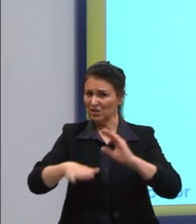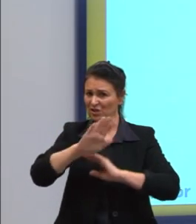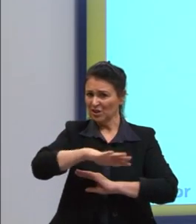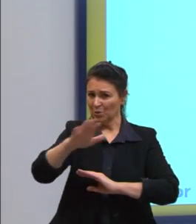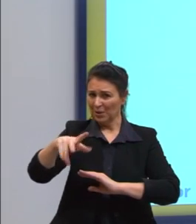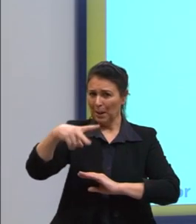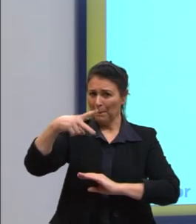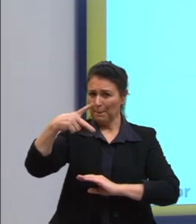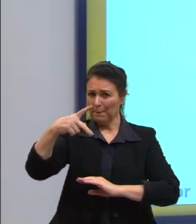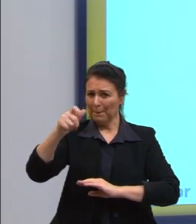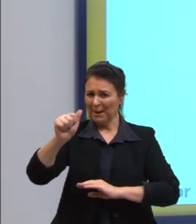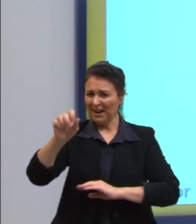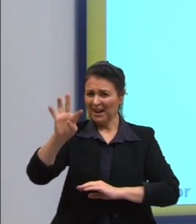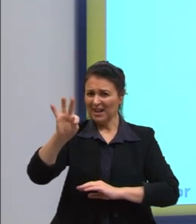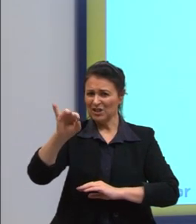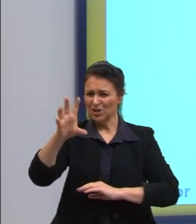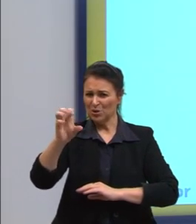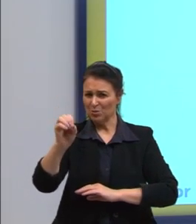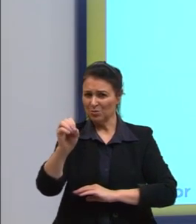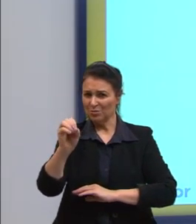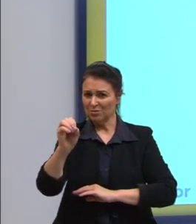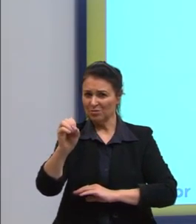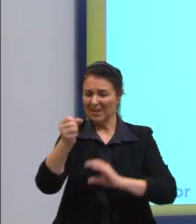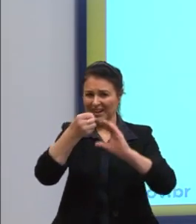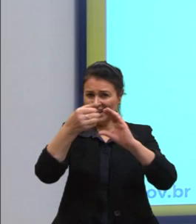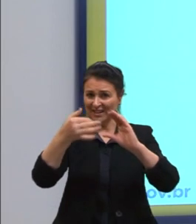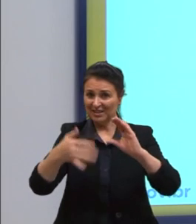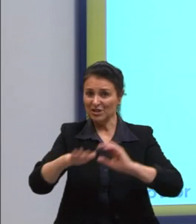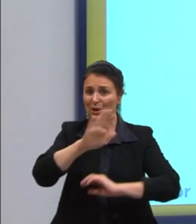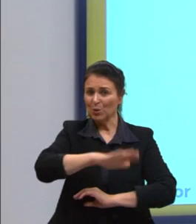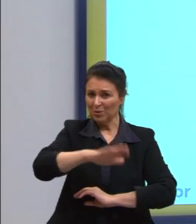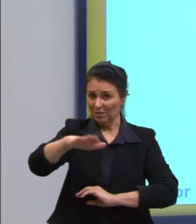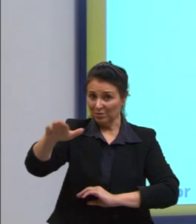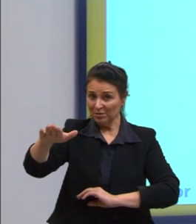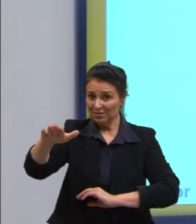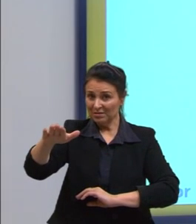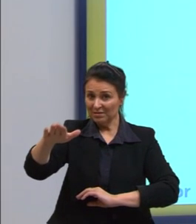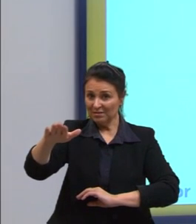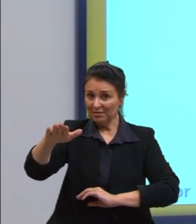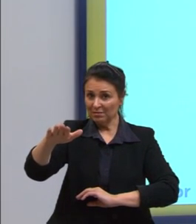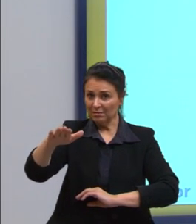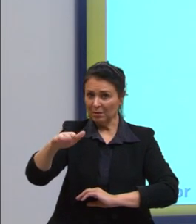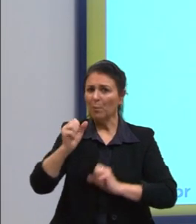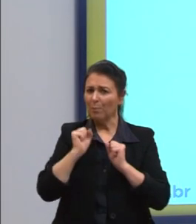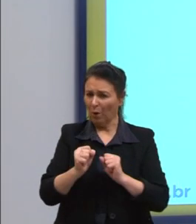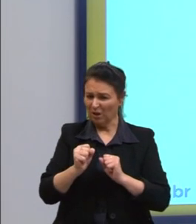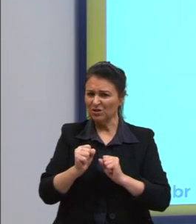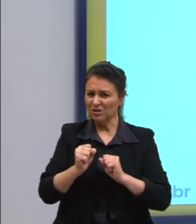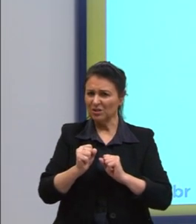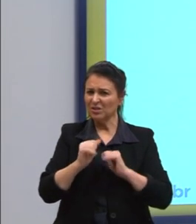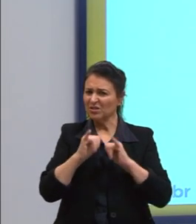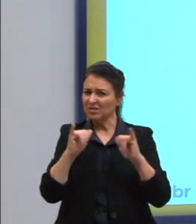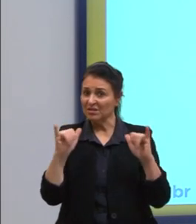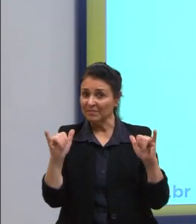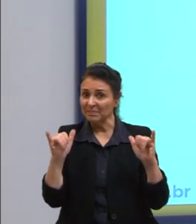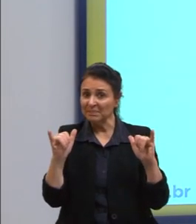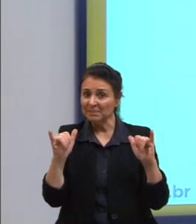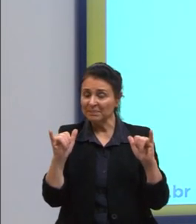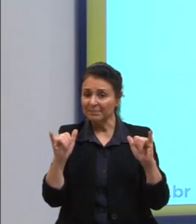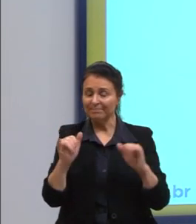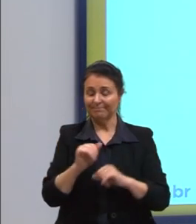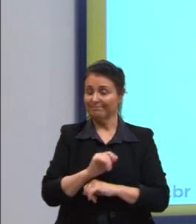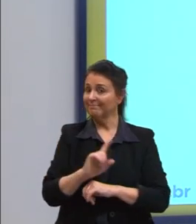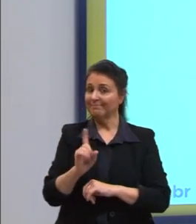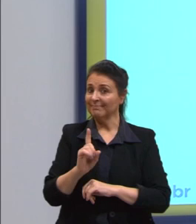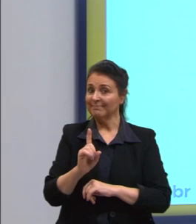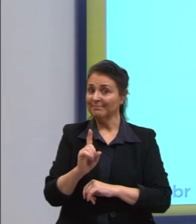posso dizer que esse no pátio aqui se refere a alunos como uma característica? Algo que diz algo sobre eles? Não.